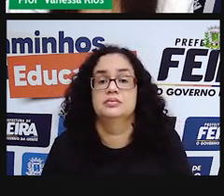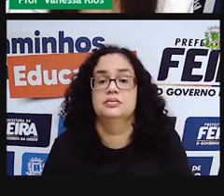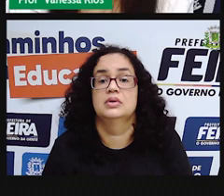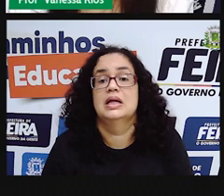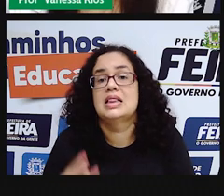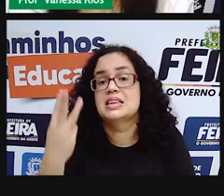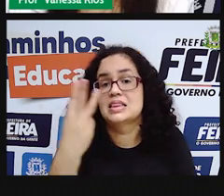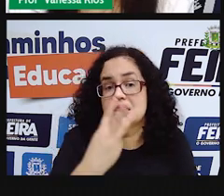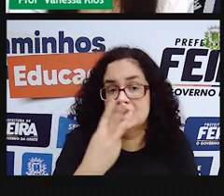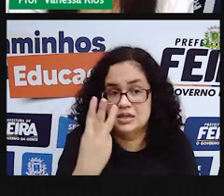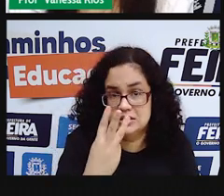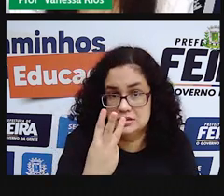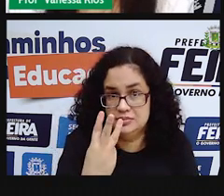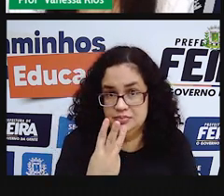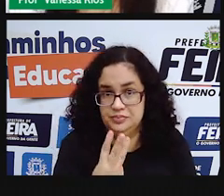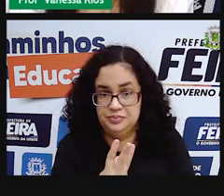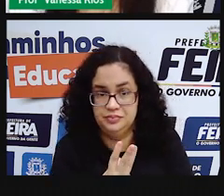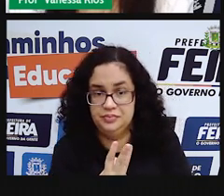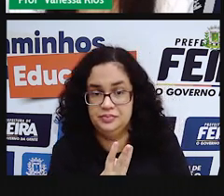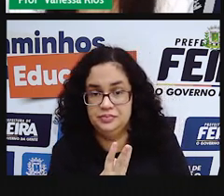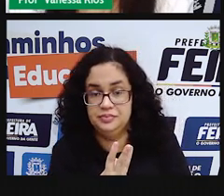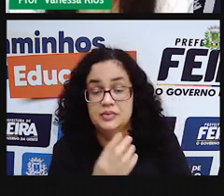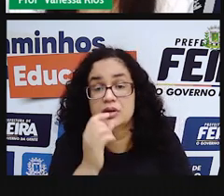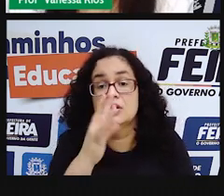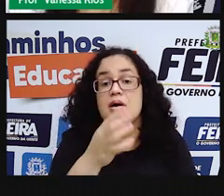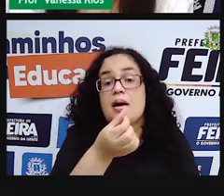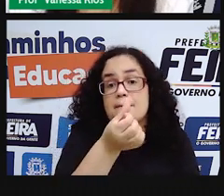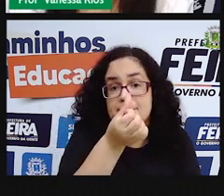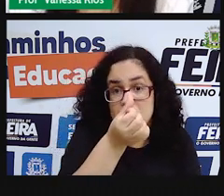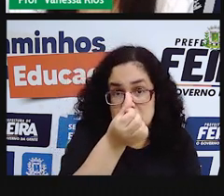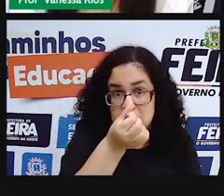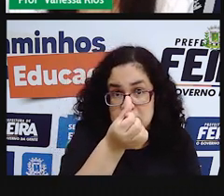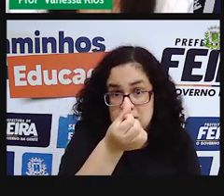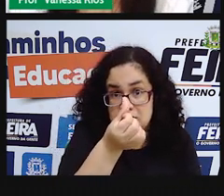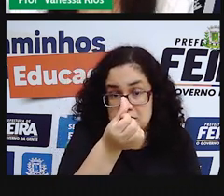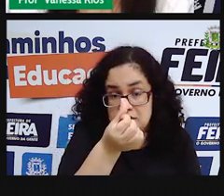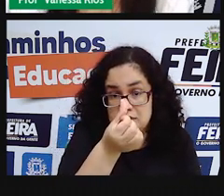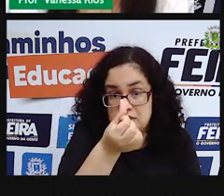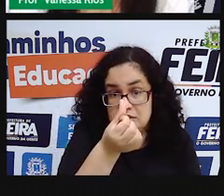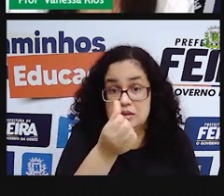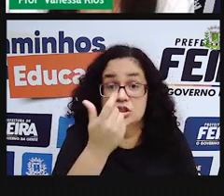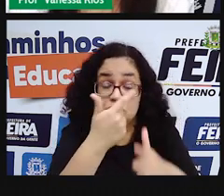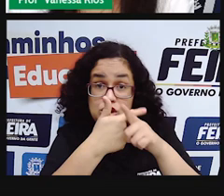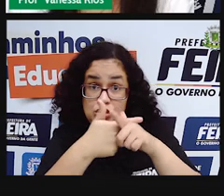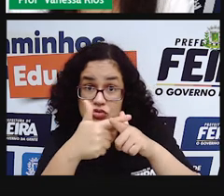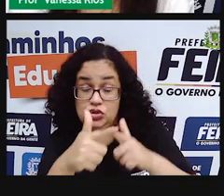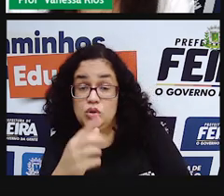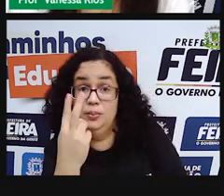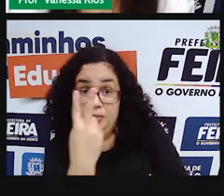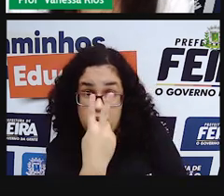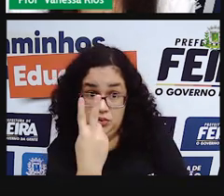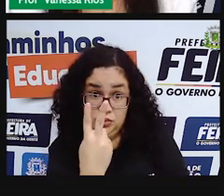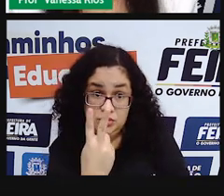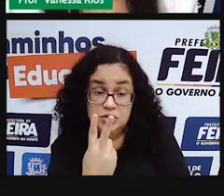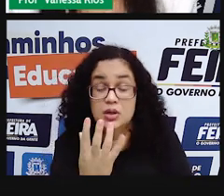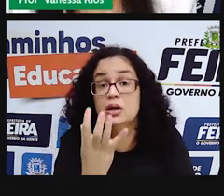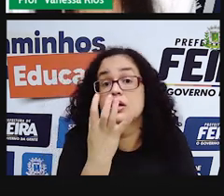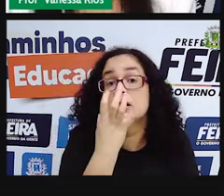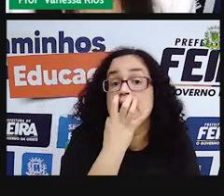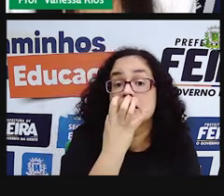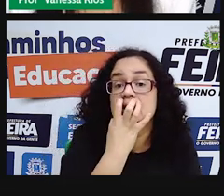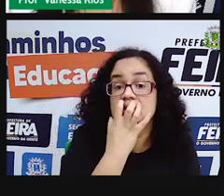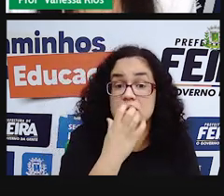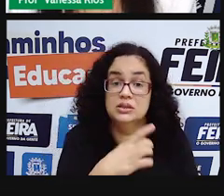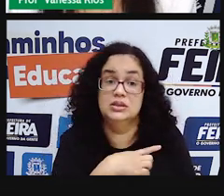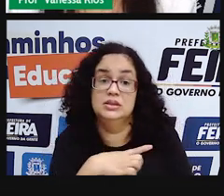Três, não é? Porque seis pacotes de ração dividido por dois cachorros, a gente